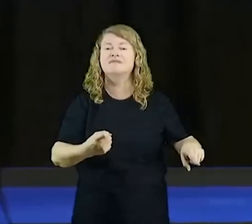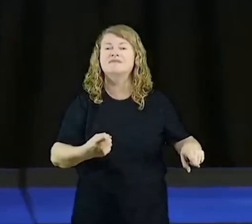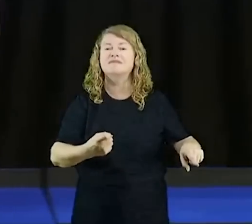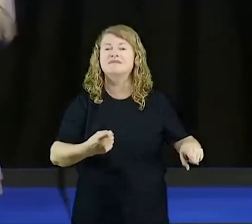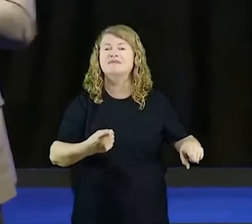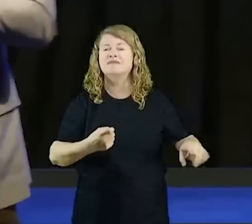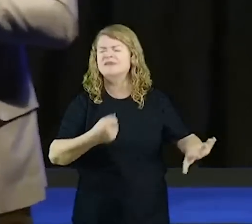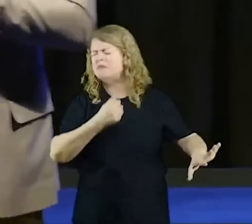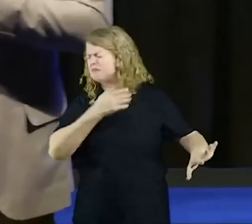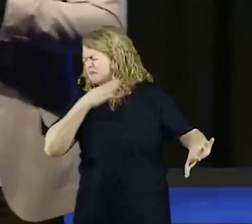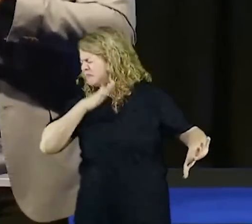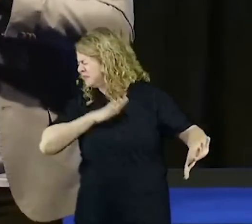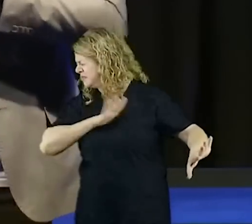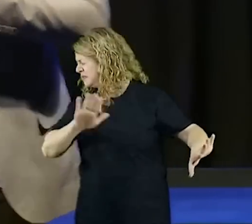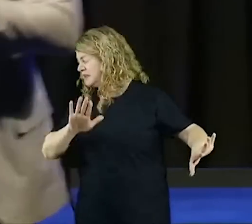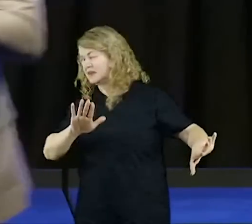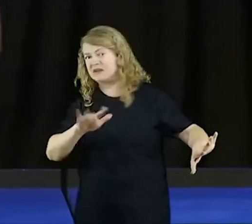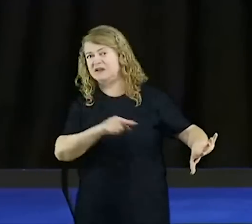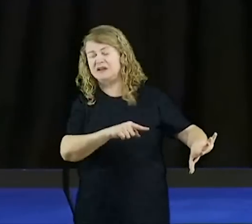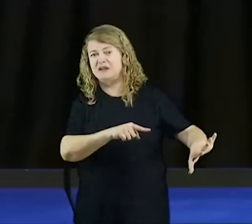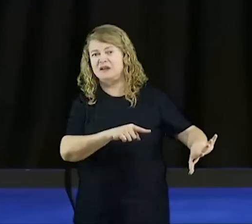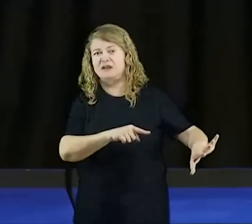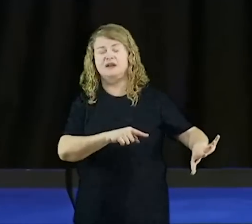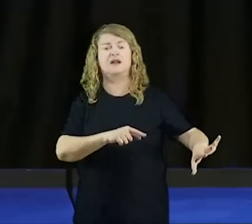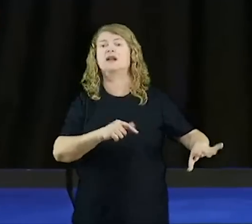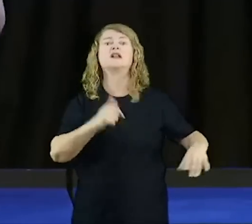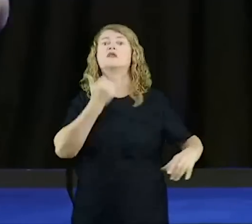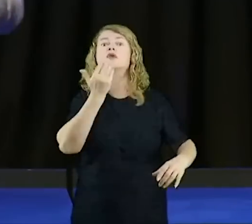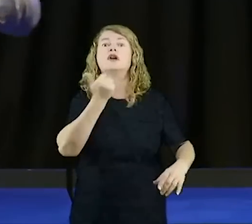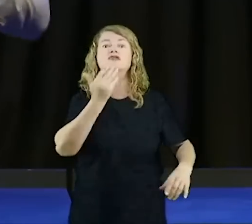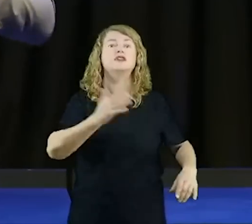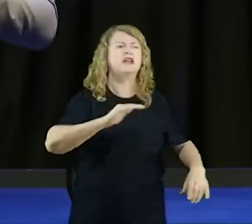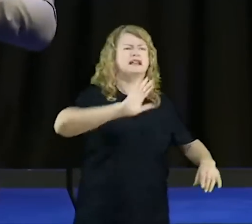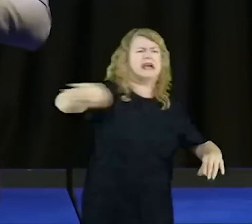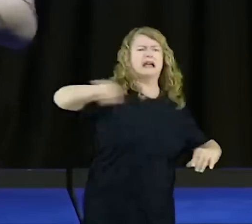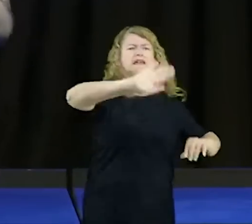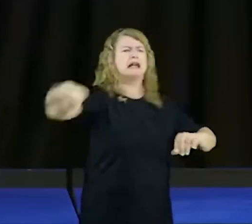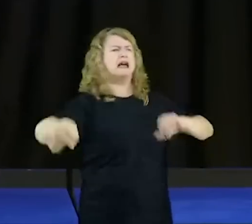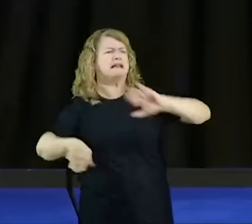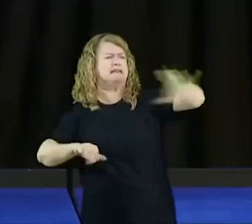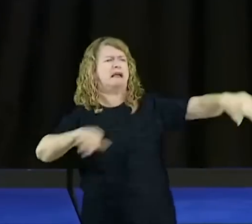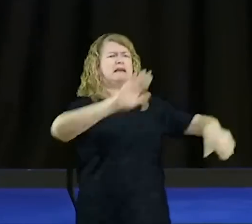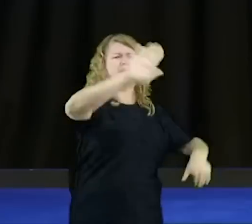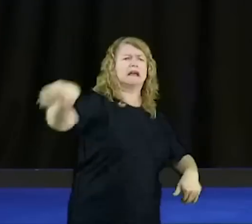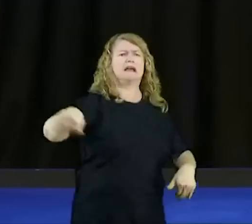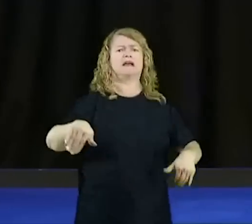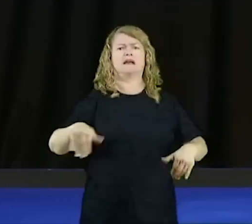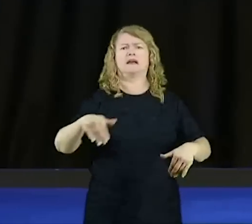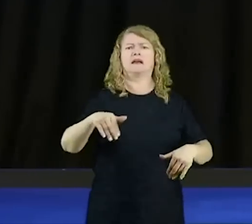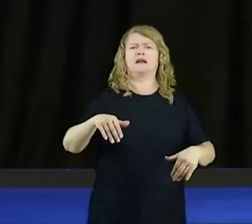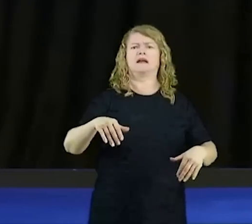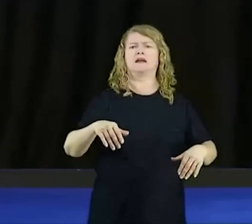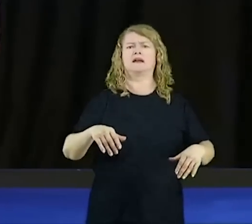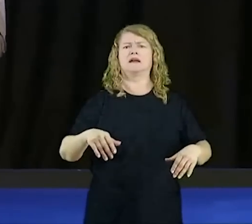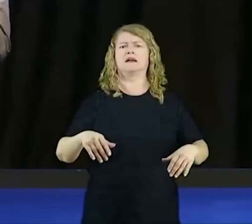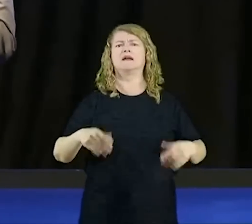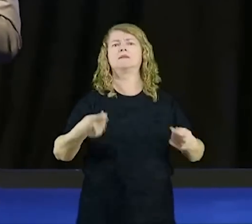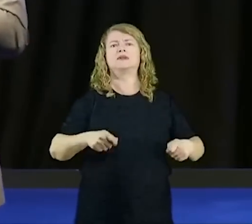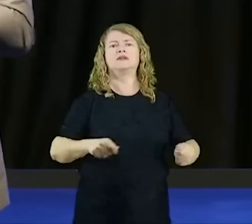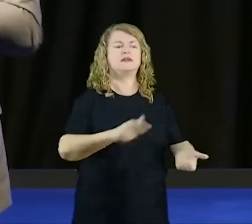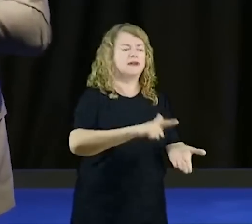adianta você querer expulsar a mosca, sair em nome de Jesus, sem tirar a pessoa do pecado.